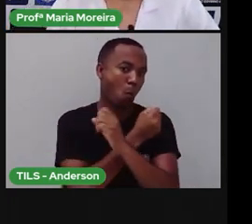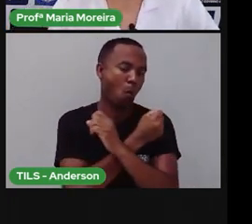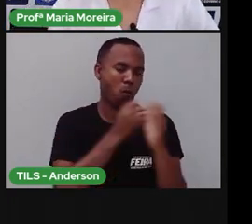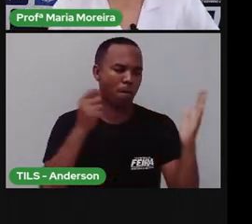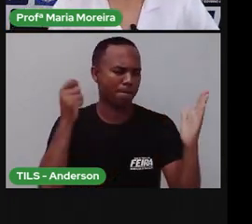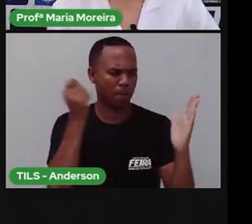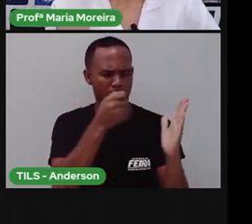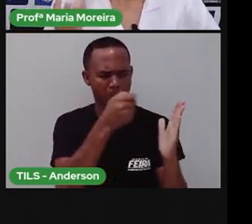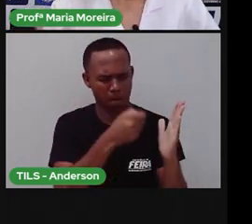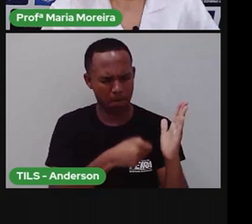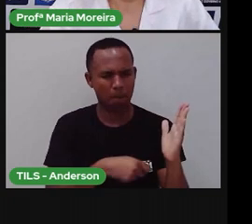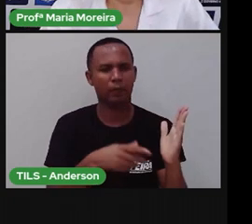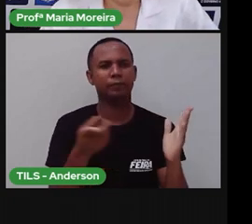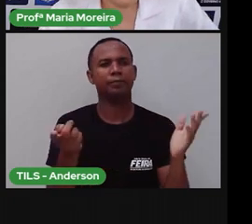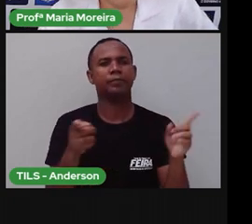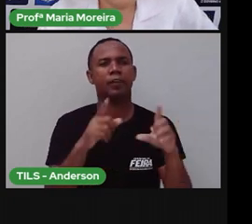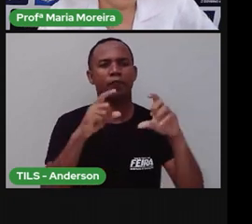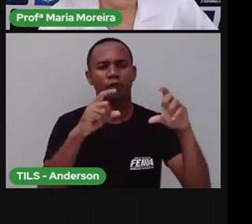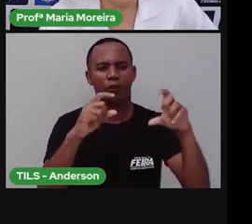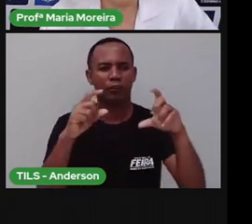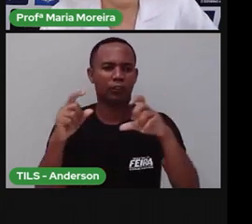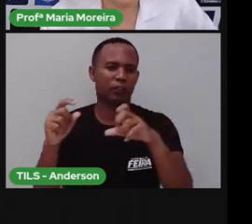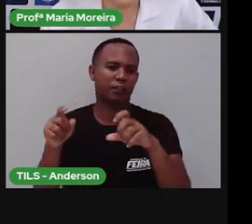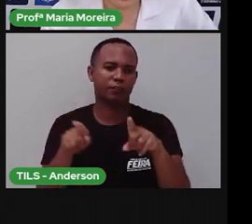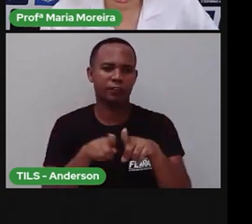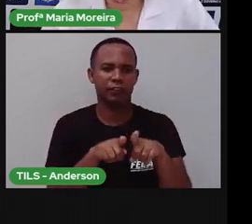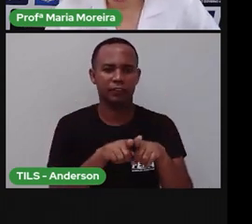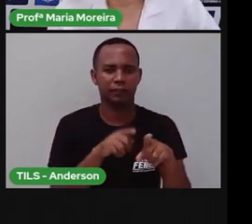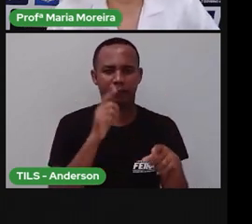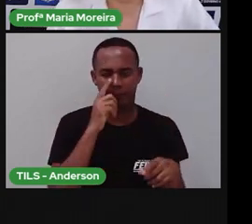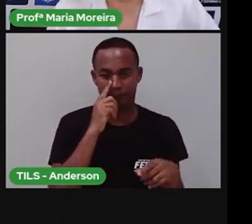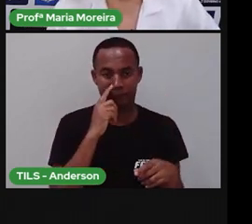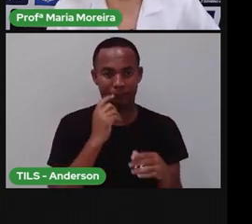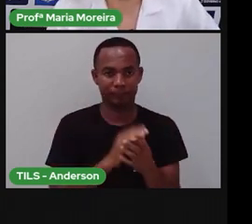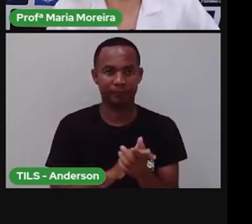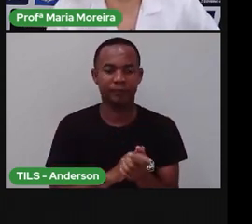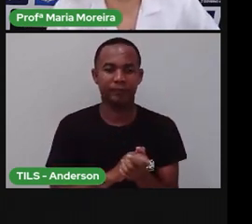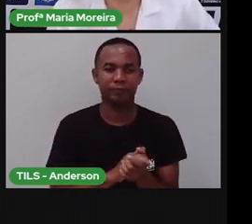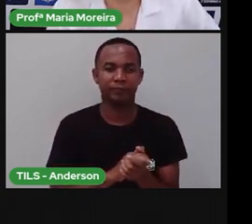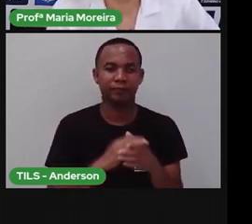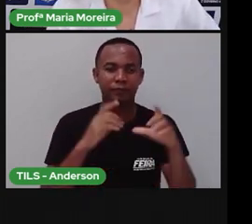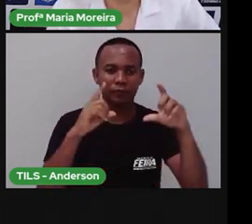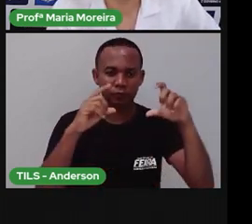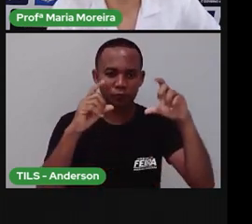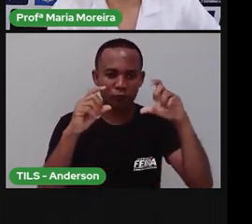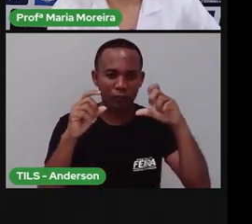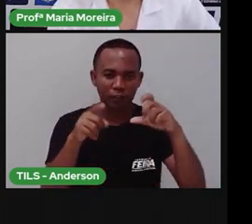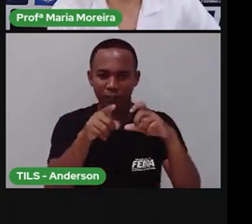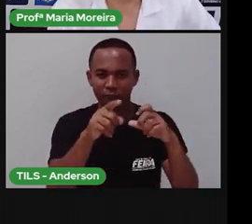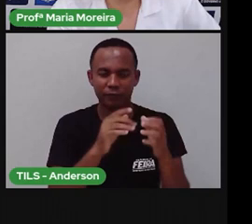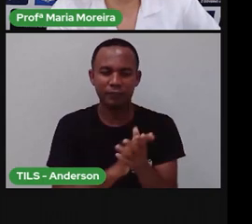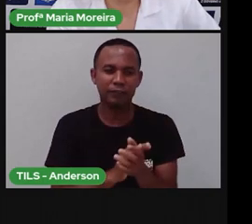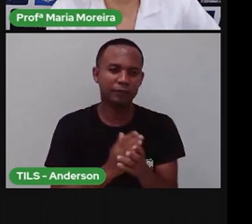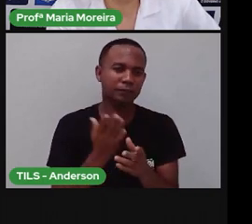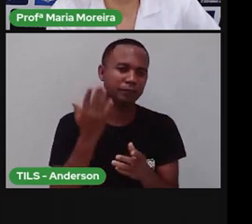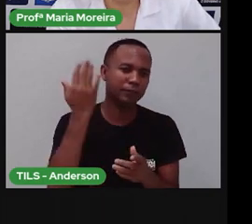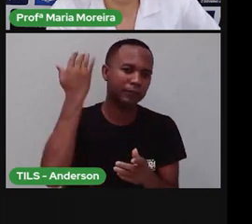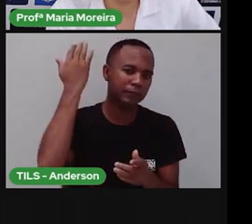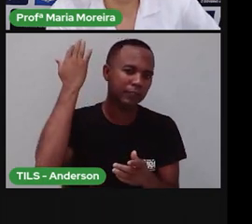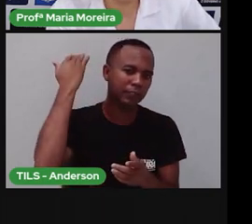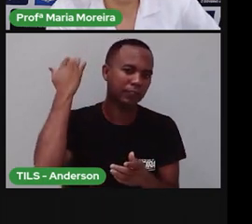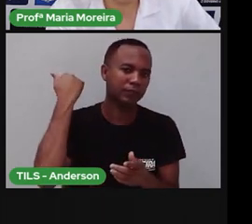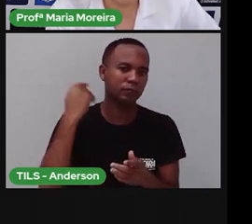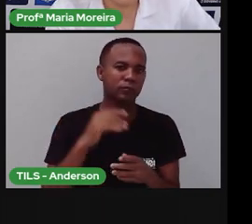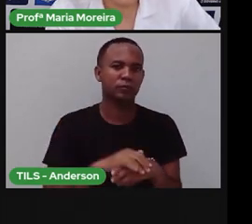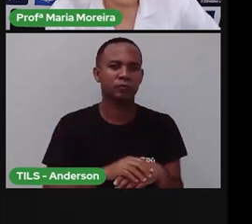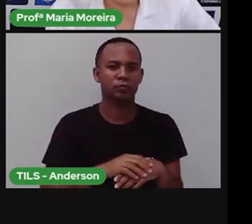memória. As fotografias da nossa atualidade. Vamos ver aqui algumas fotografias. Olha só. Antigamente, fotografia